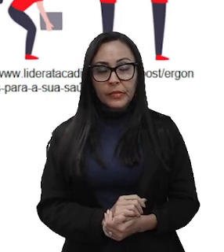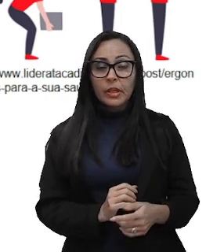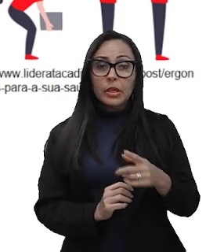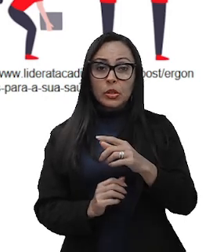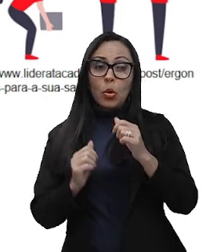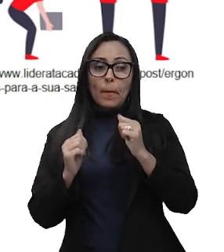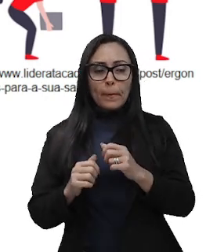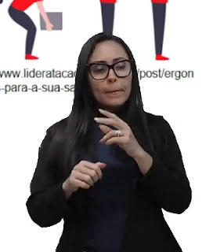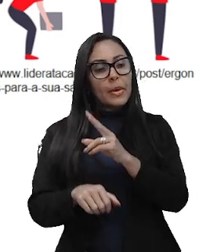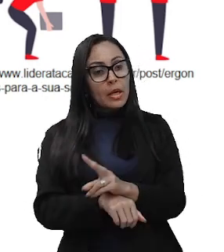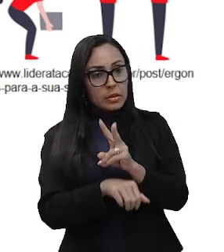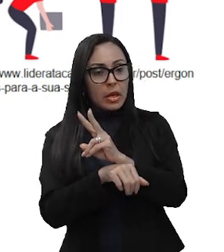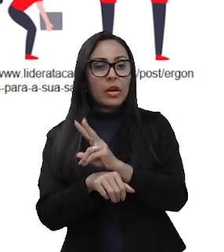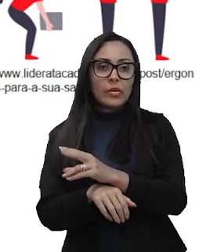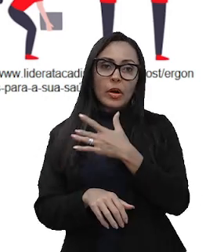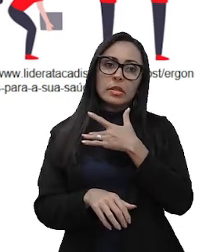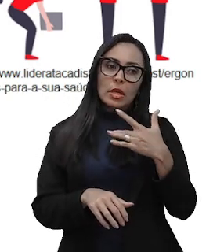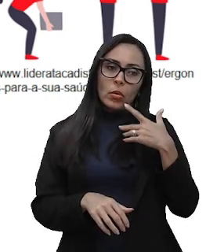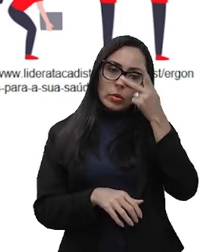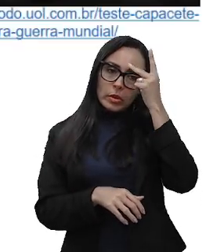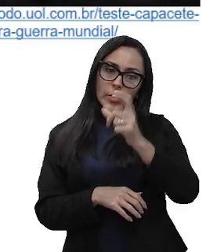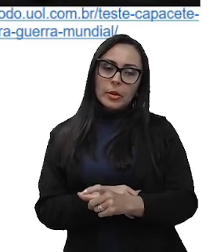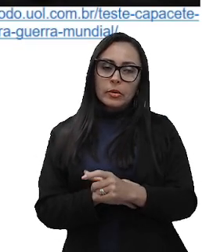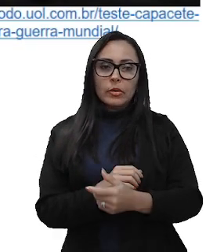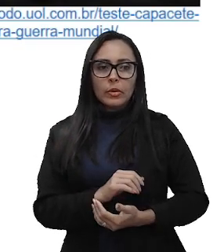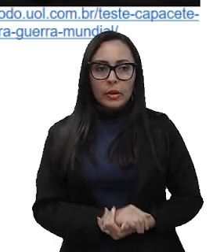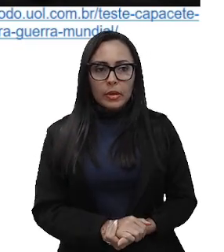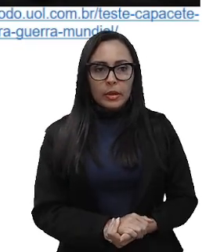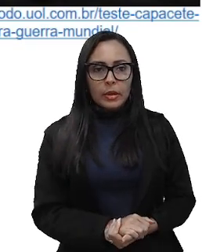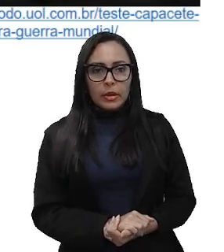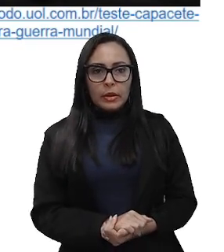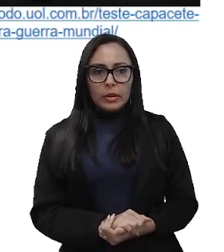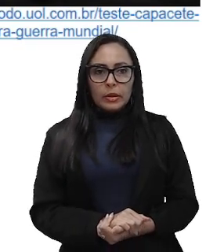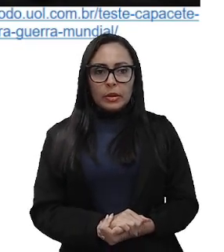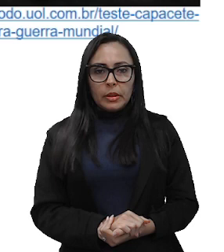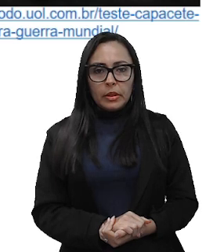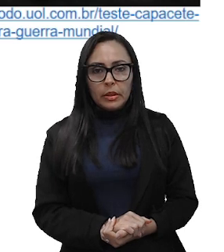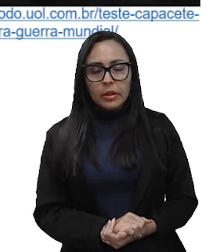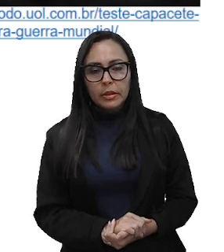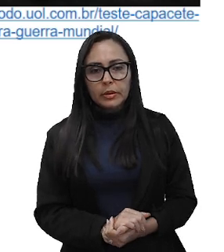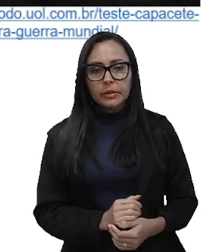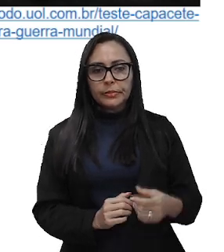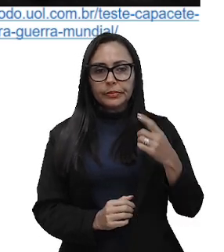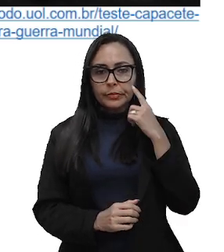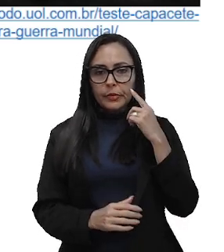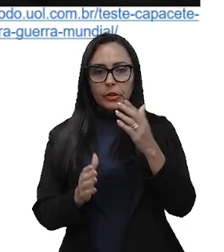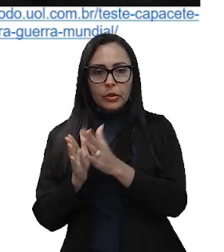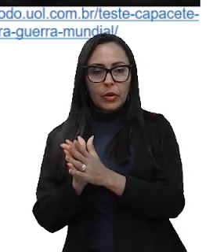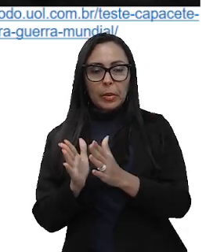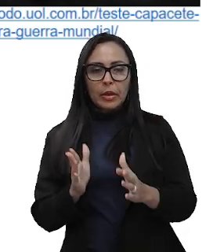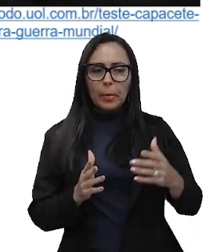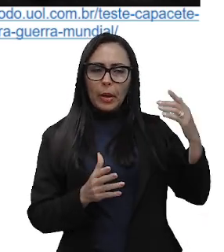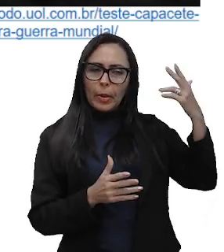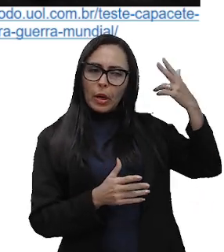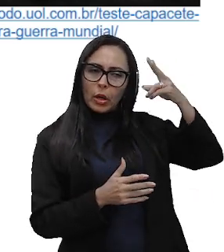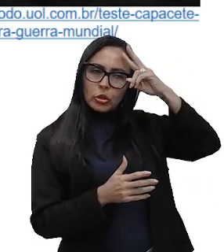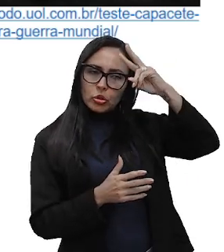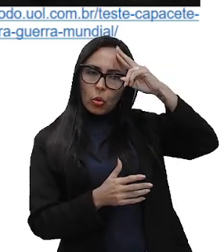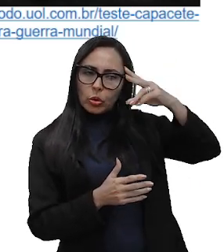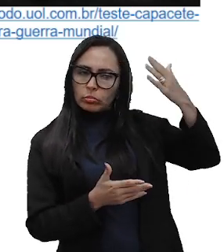isso preserva a saúde desse trabalhador. E aí, agora, a gente vai partir para a questão histórica, tá?